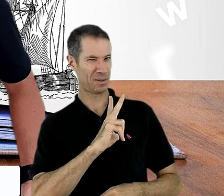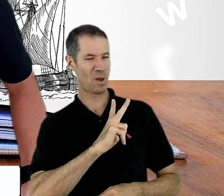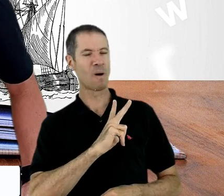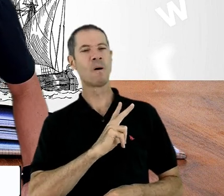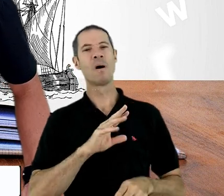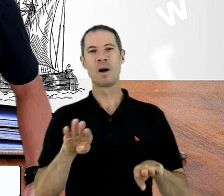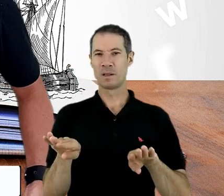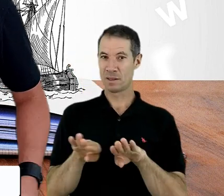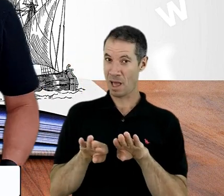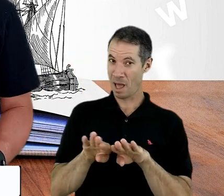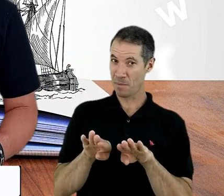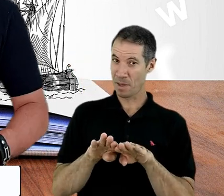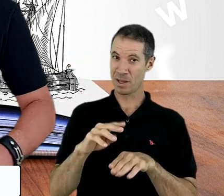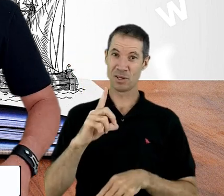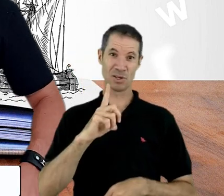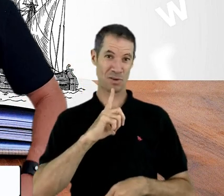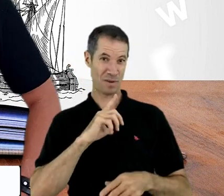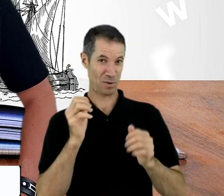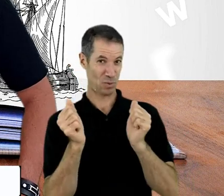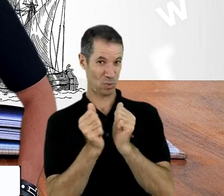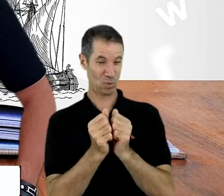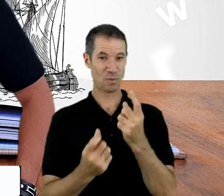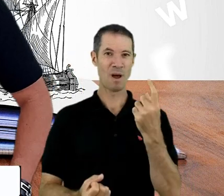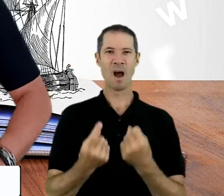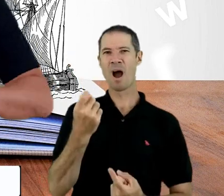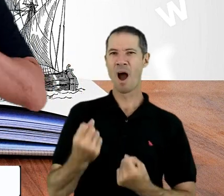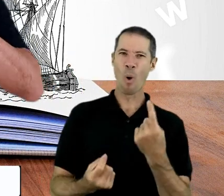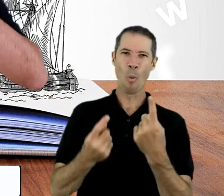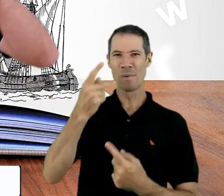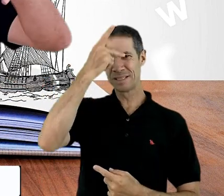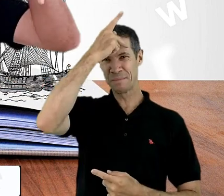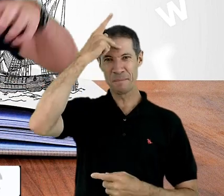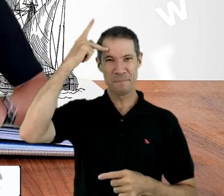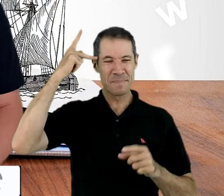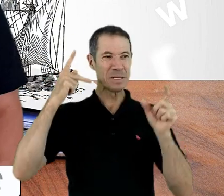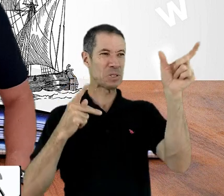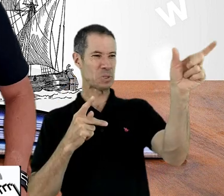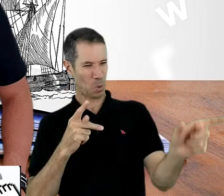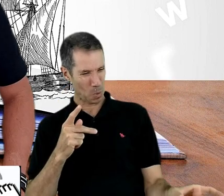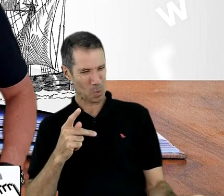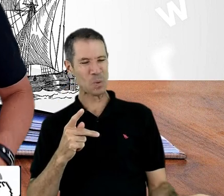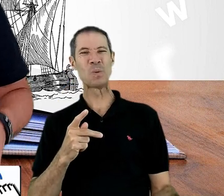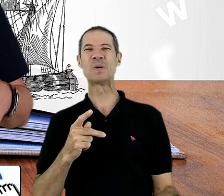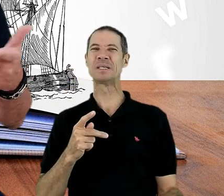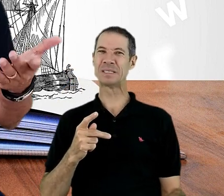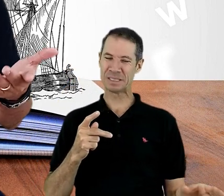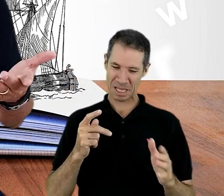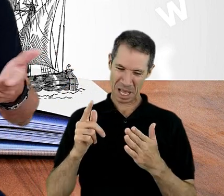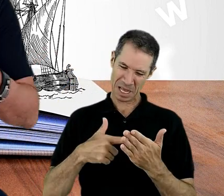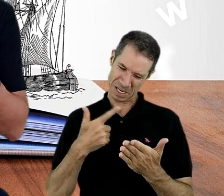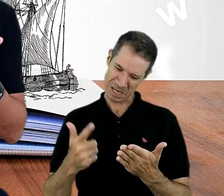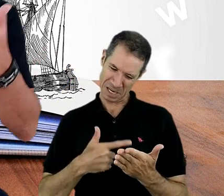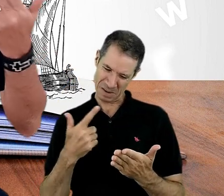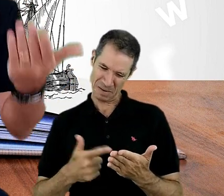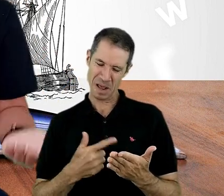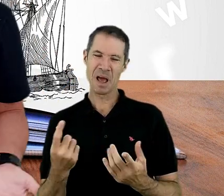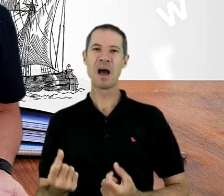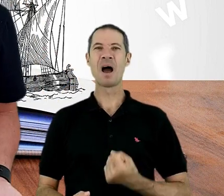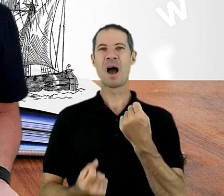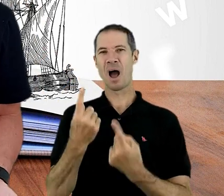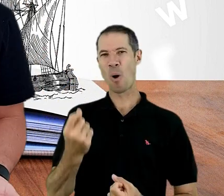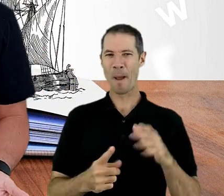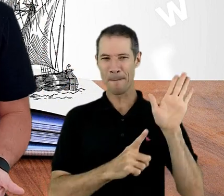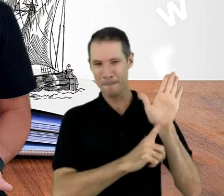Então, estiveram comigo aqui alguns personagens que nós destacamos dentro do livro. Alguém que faz uma